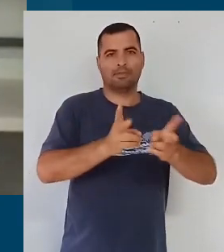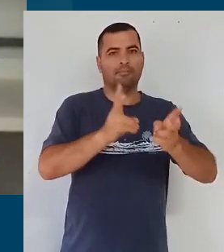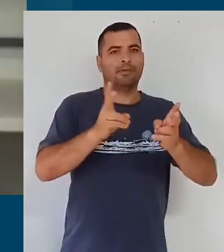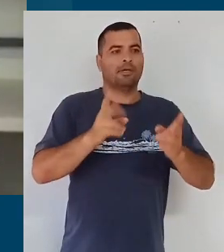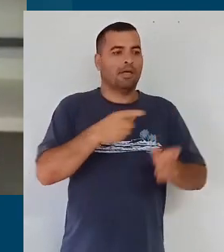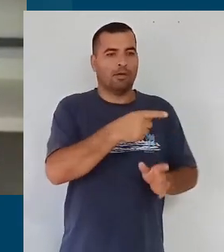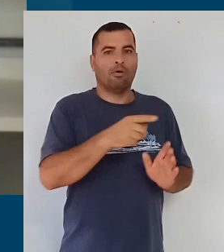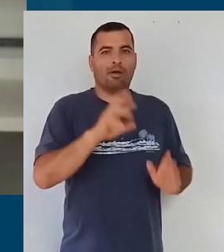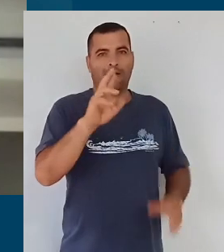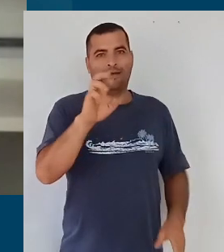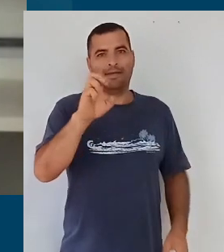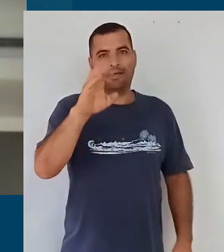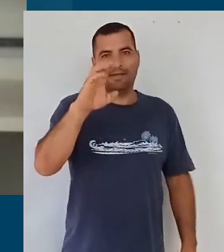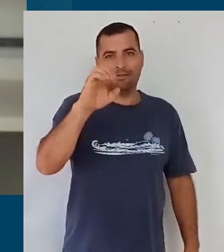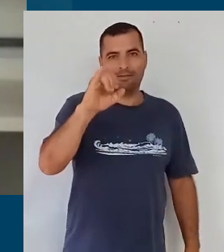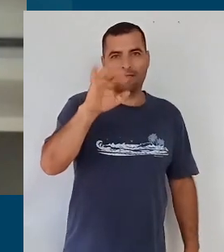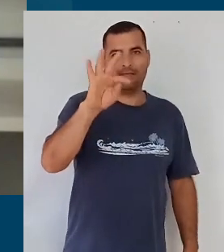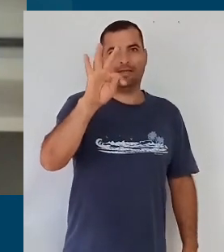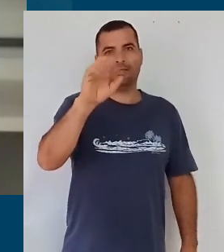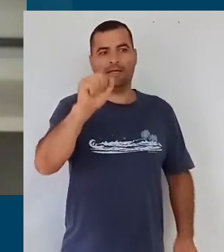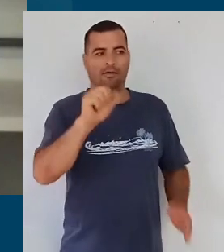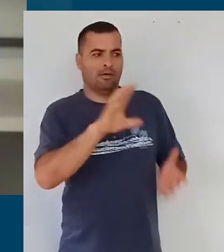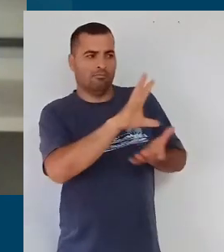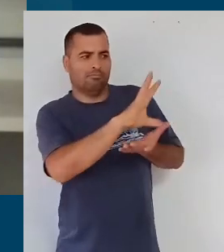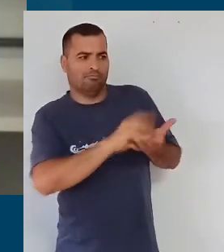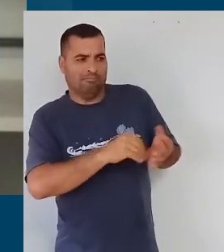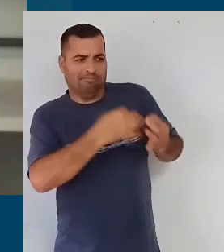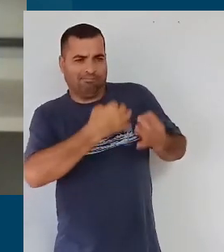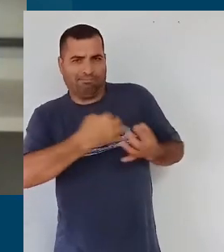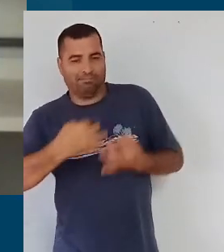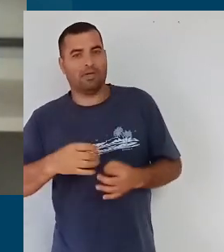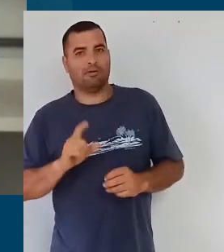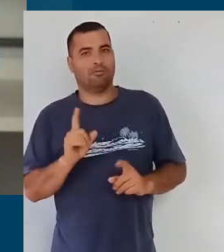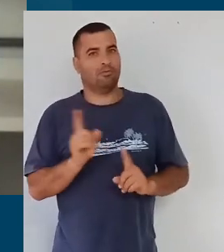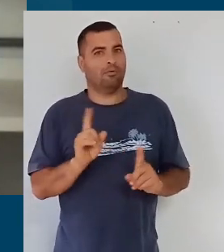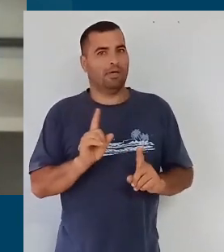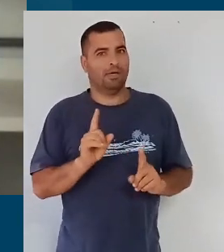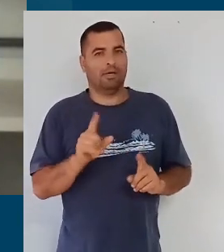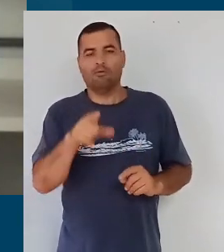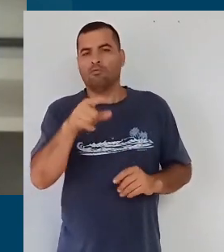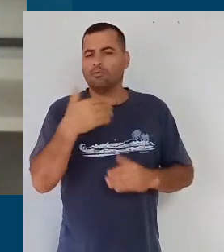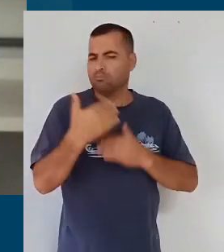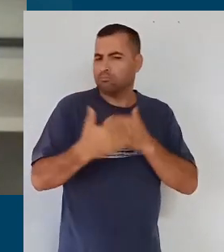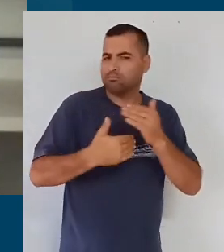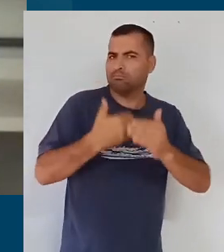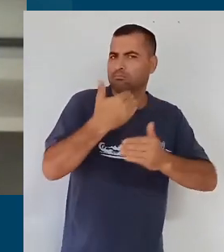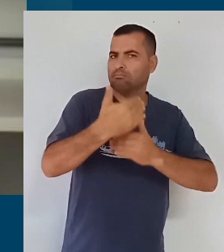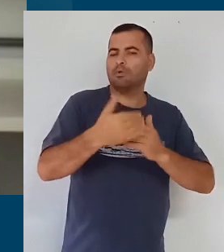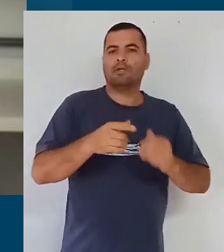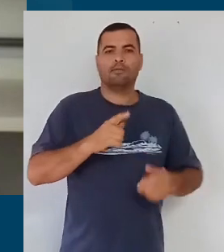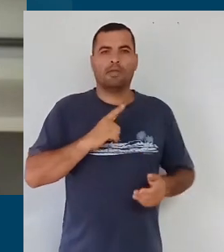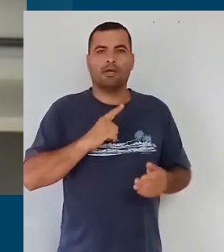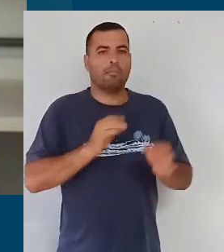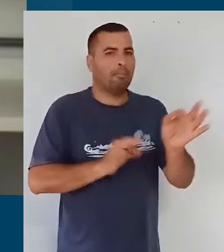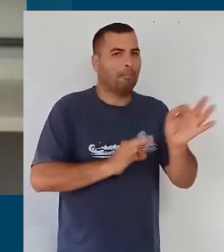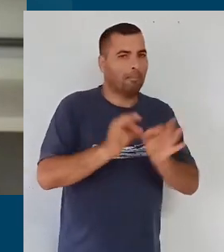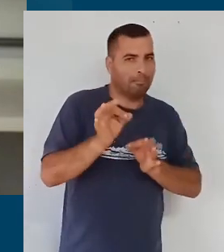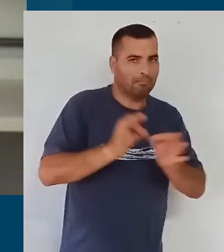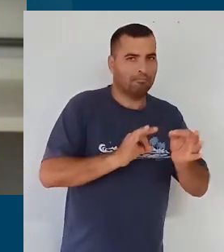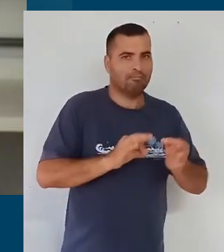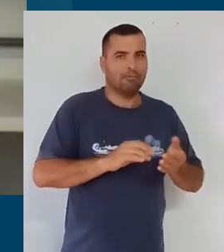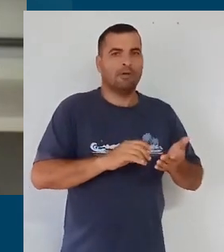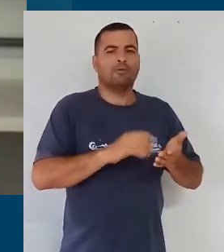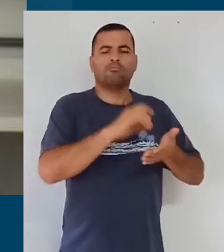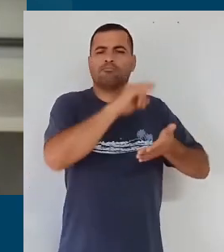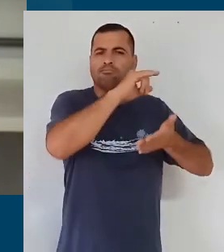são receita, é algo que nós devemos, que vocês devem, no processo de, ainda de elaboração curricular, verificar se